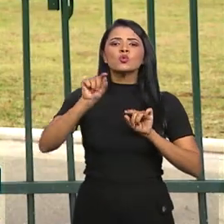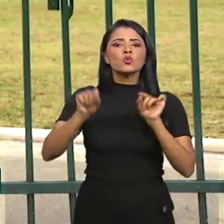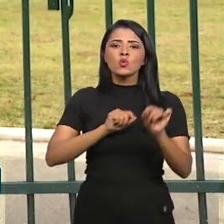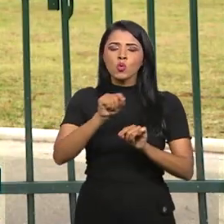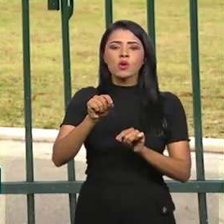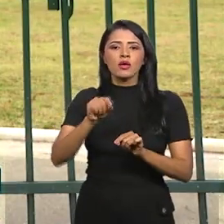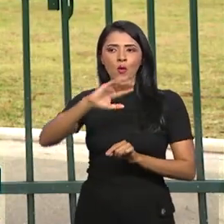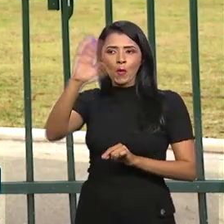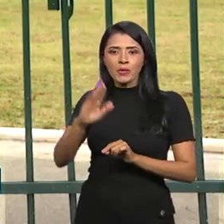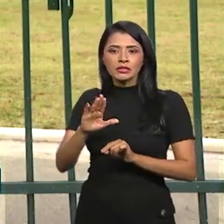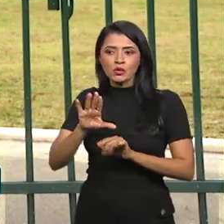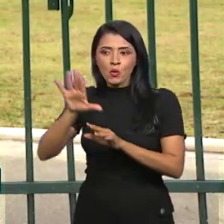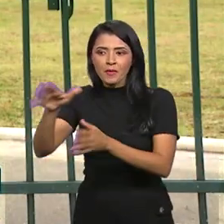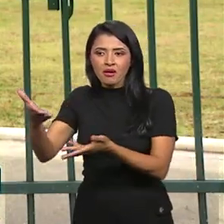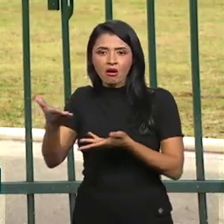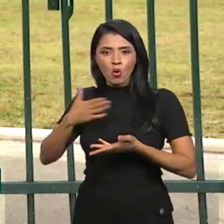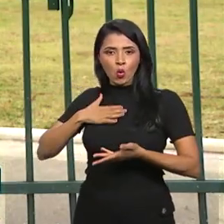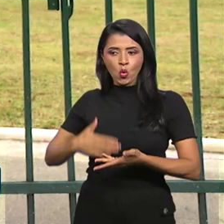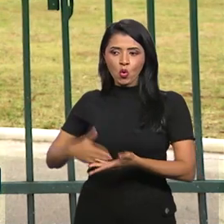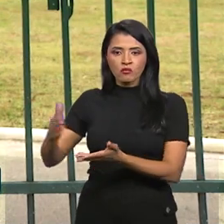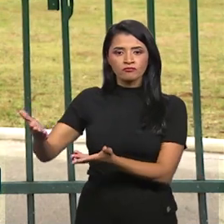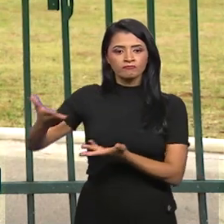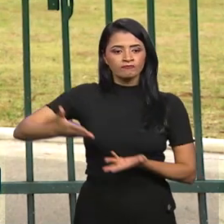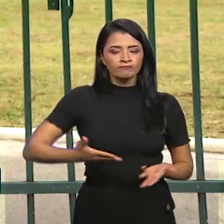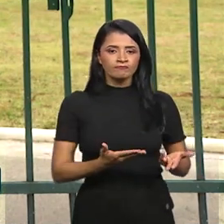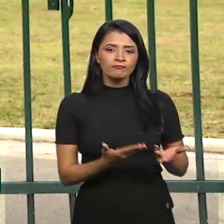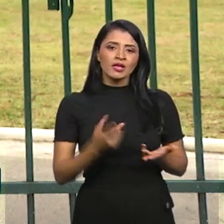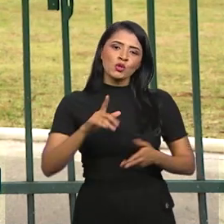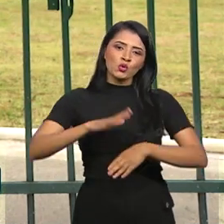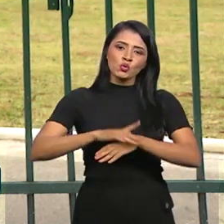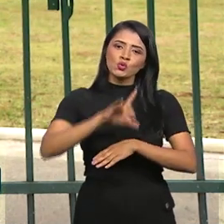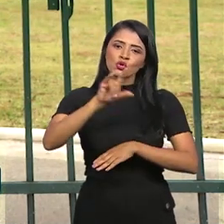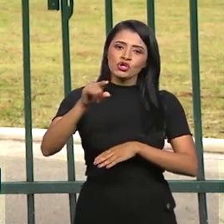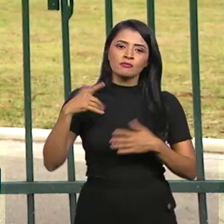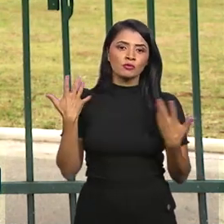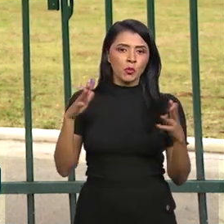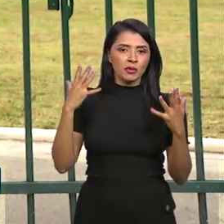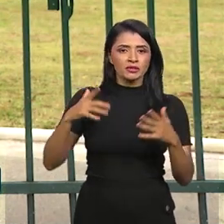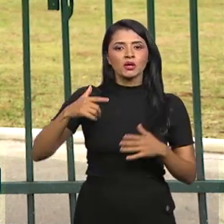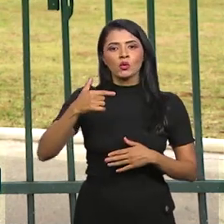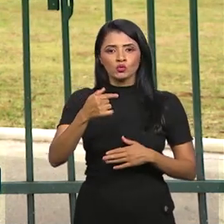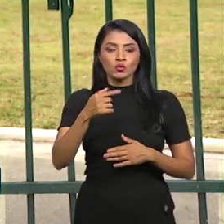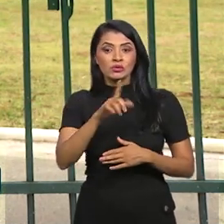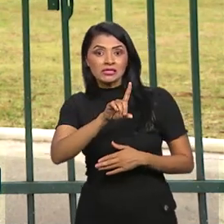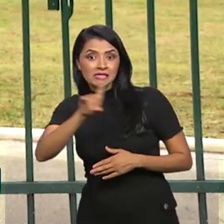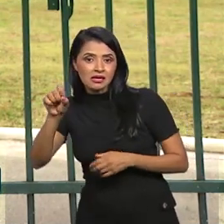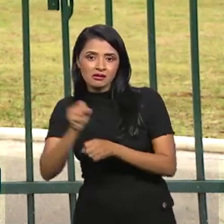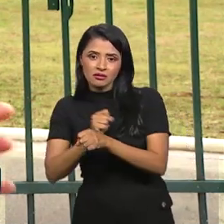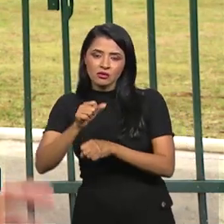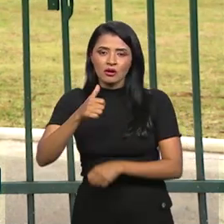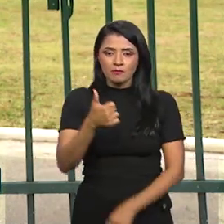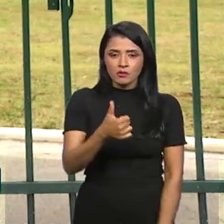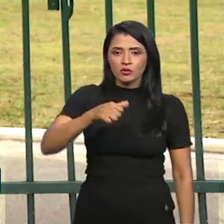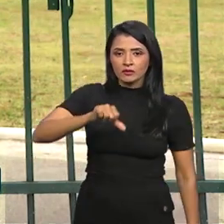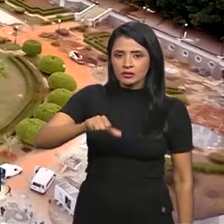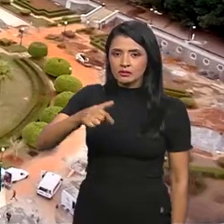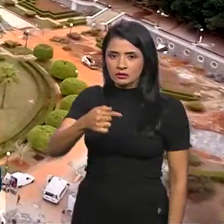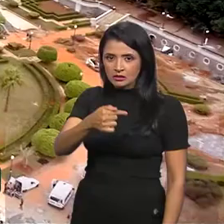esses restos mortais de Dom Pedro. Isso se dá na comemoração do Sesc Centenário, ou seja, 1972.